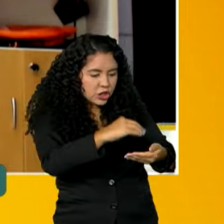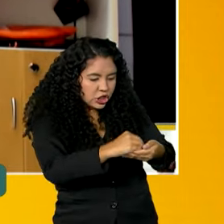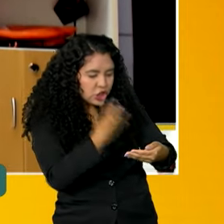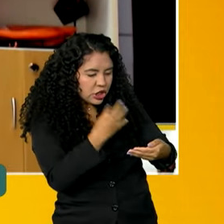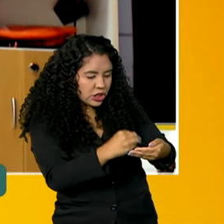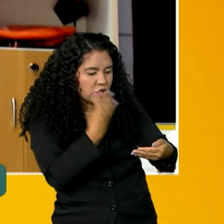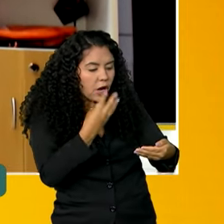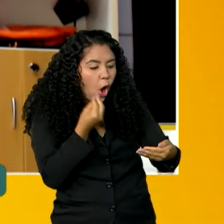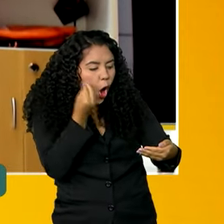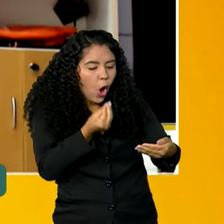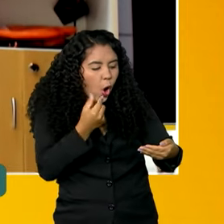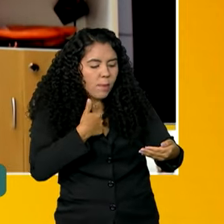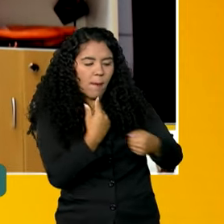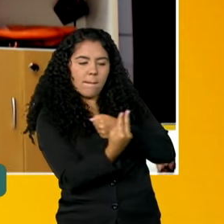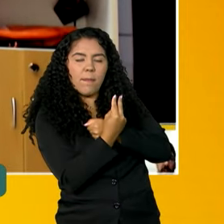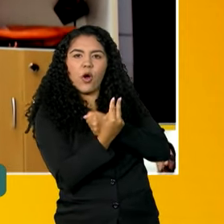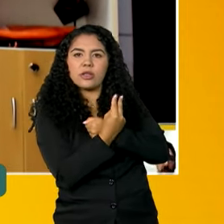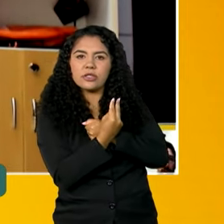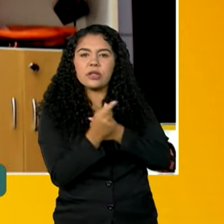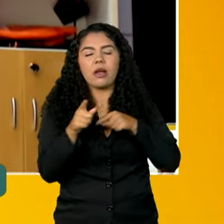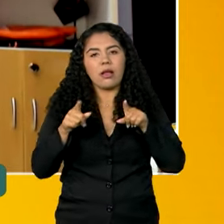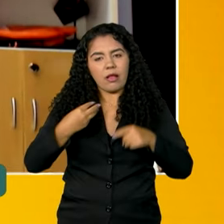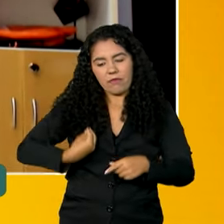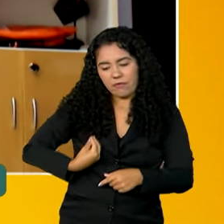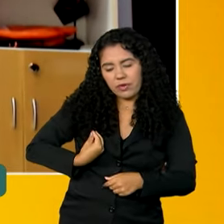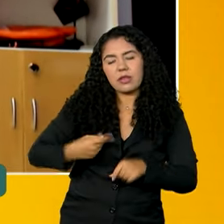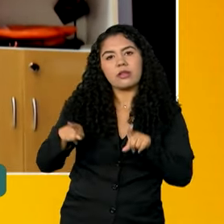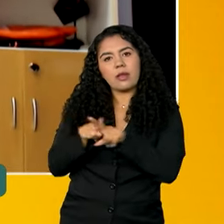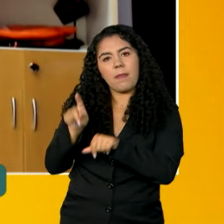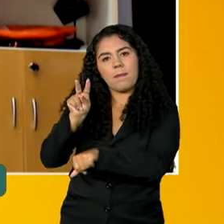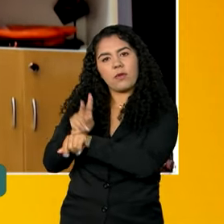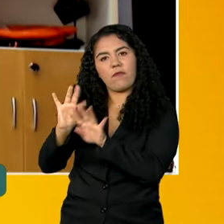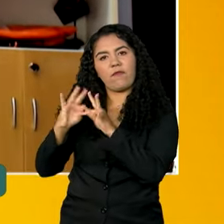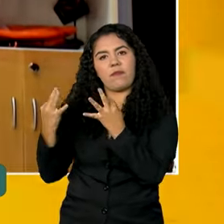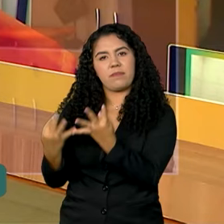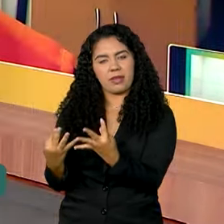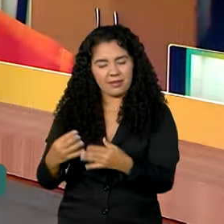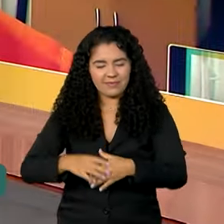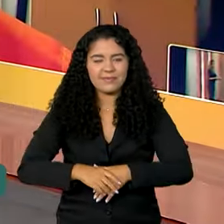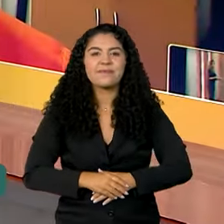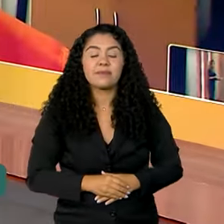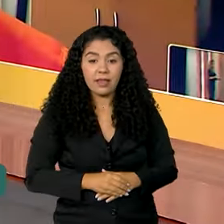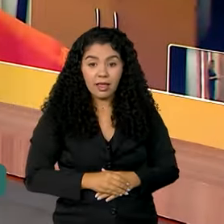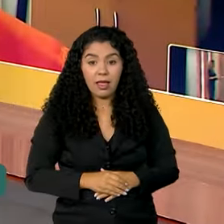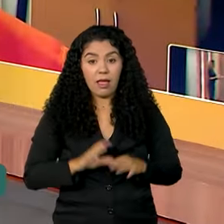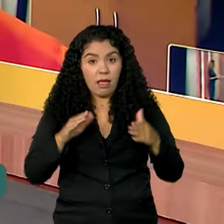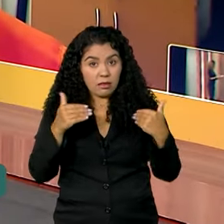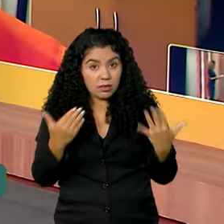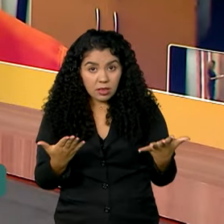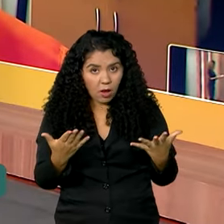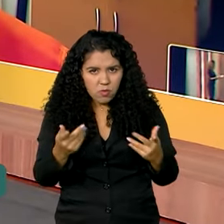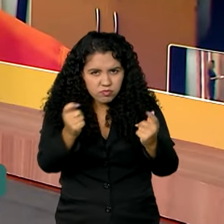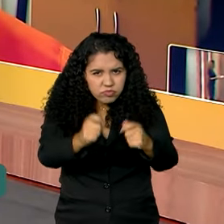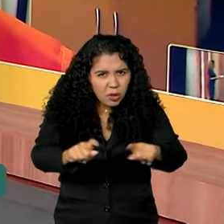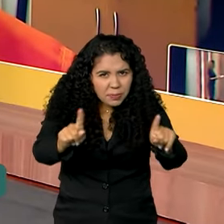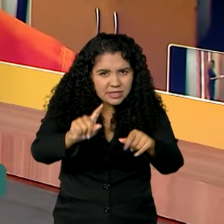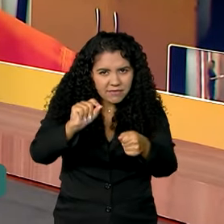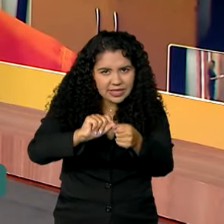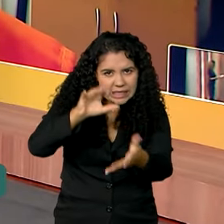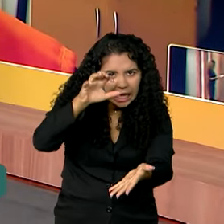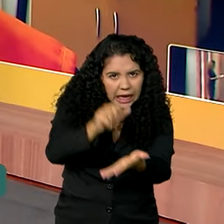do que fazer naquele momento para proteger a sua vida e a vida de seus familiares. Então, você não precisa fazer nenhum